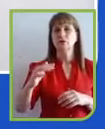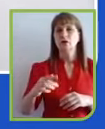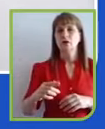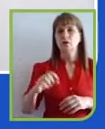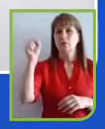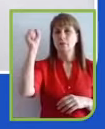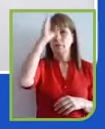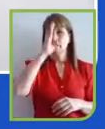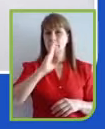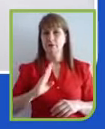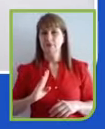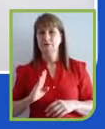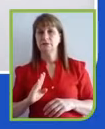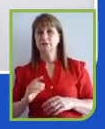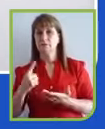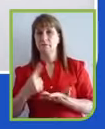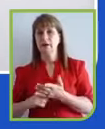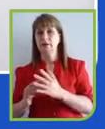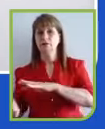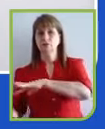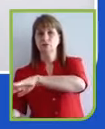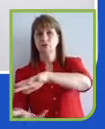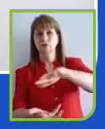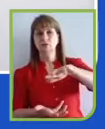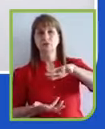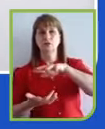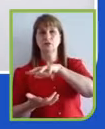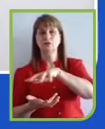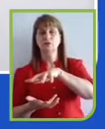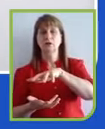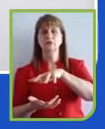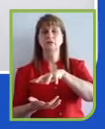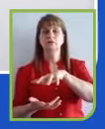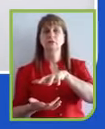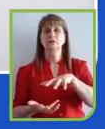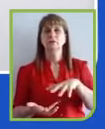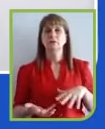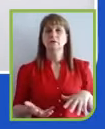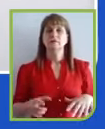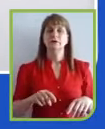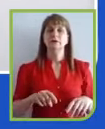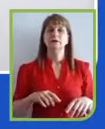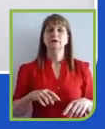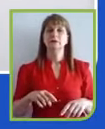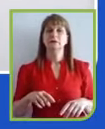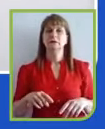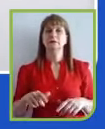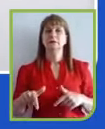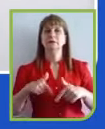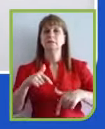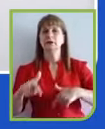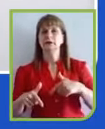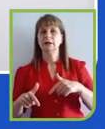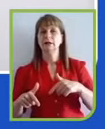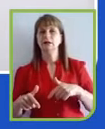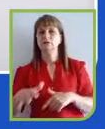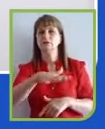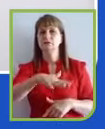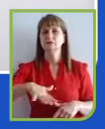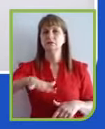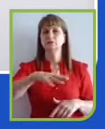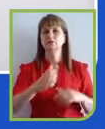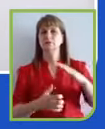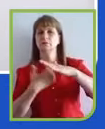intensamente na mobilização do setor empresarial para o desenvolvimento de iniciativas que impactem diretamente as metas dos